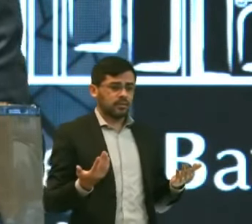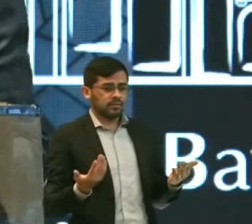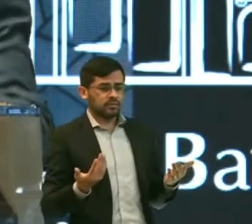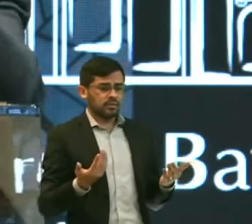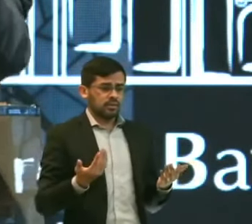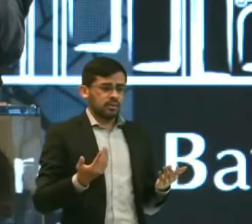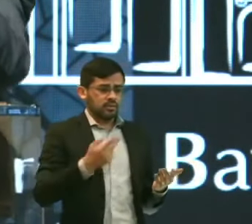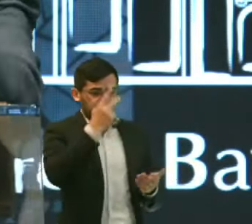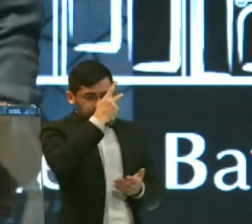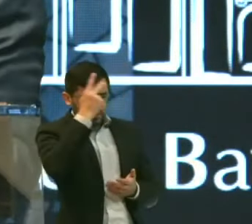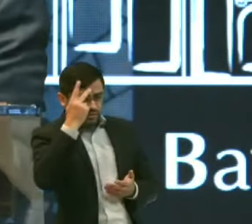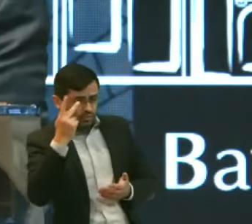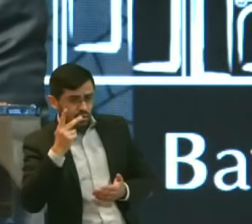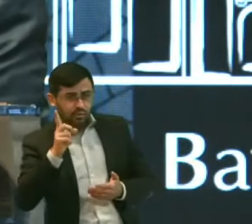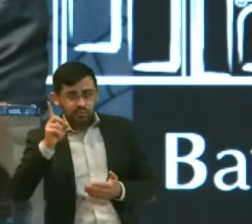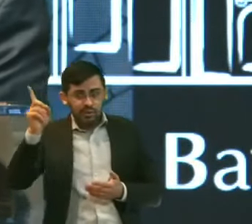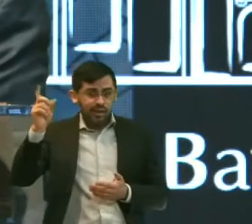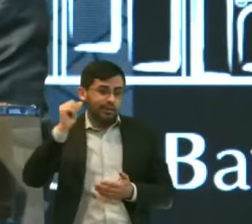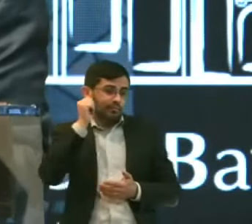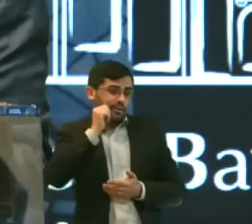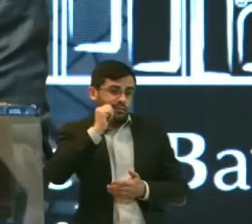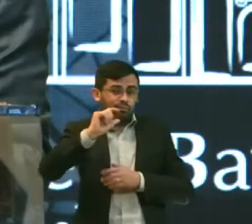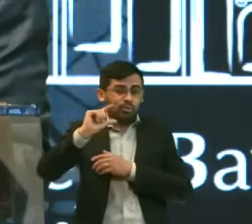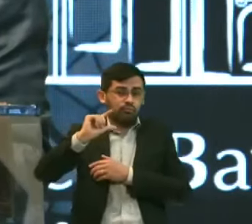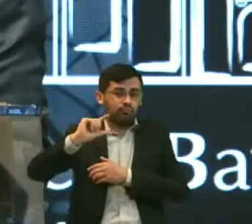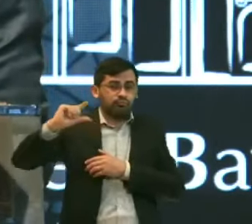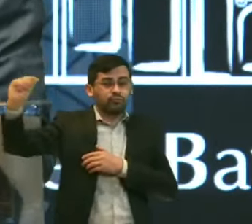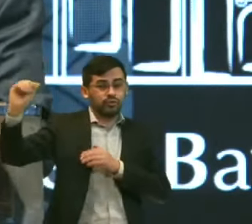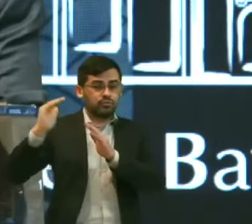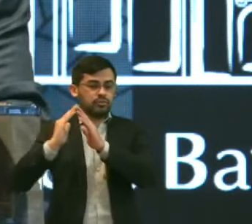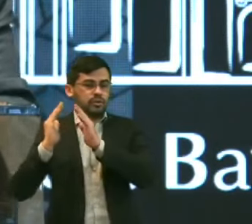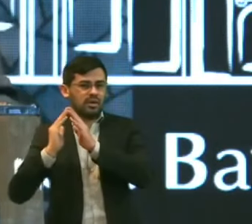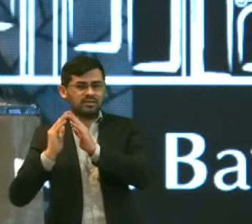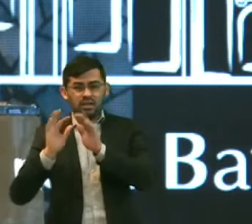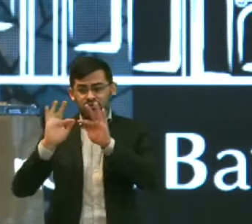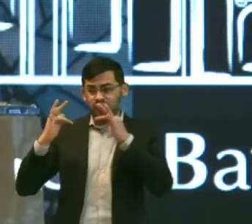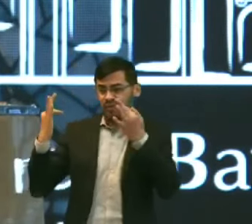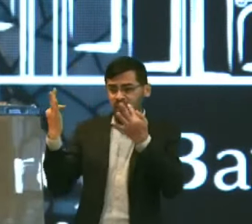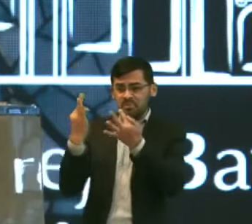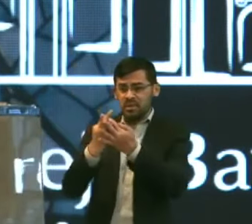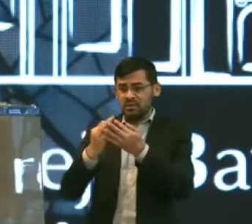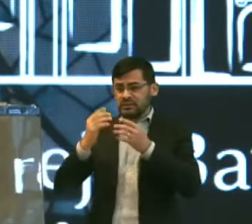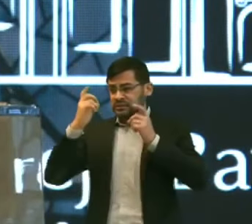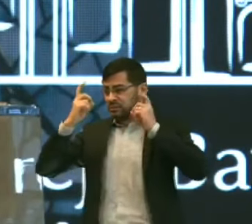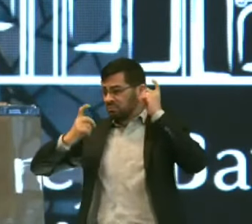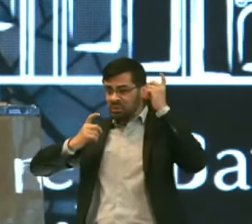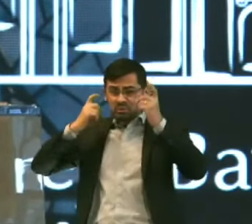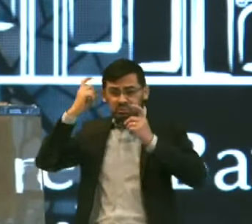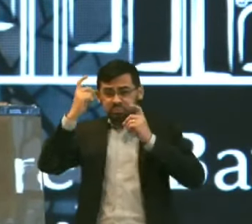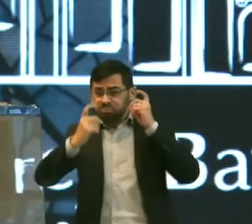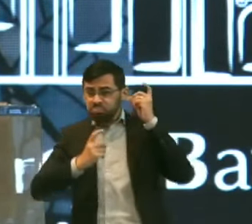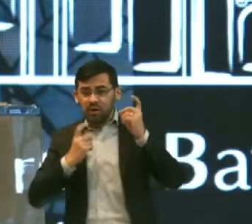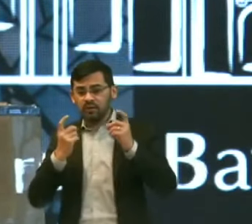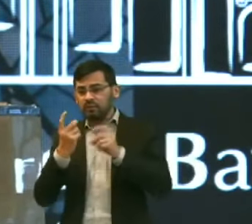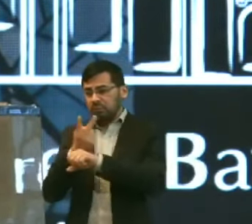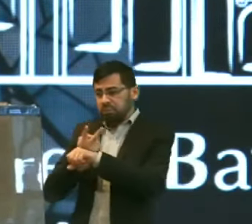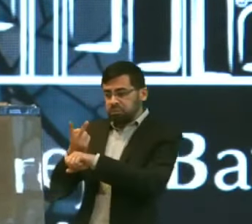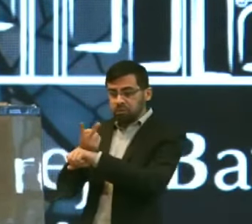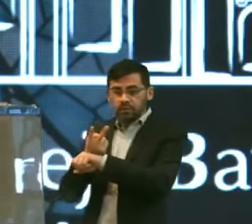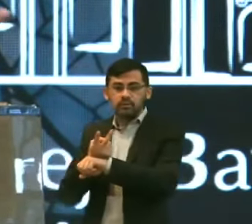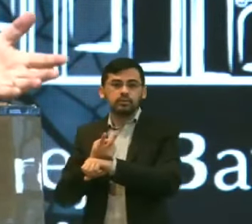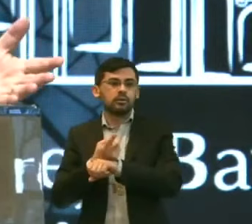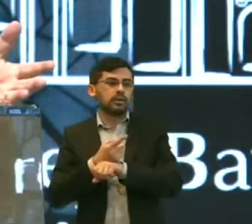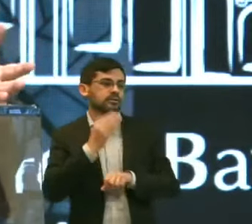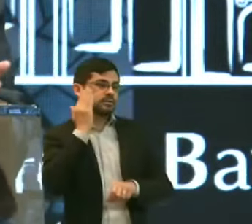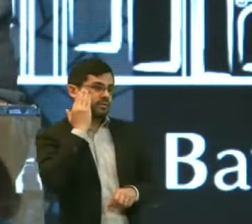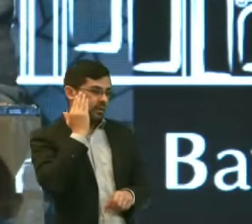Pascoal Fulana de tal Fugiu de casa Está a família Toda desesperada E eles já sabiam